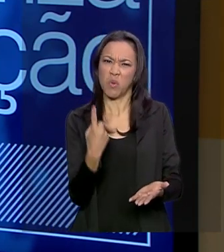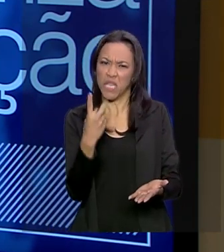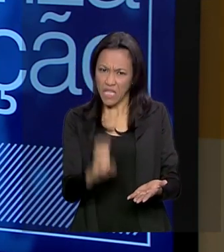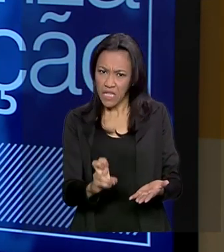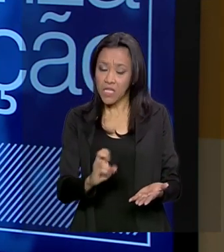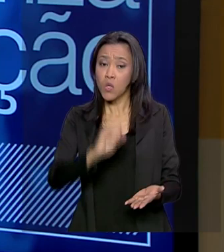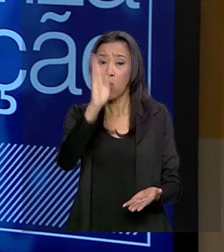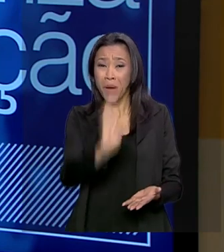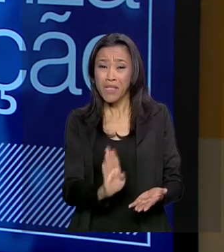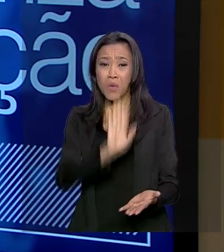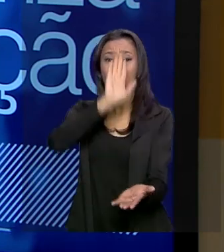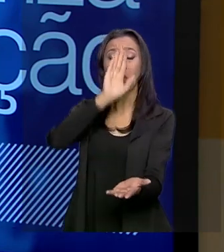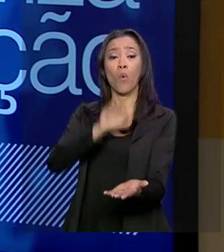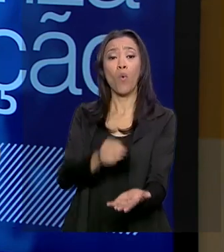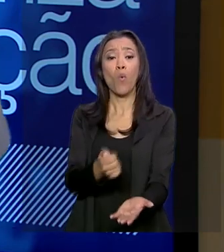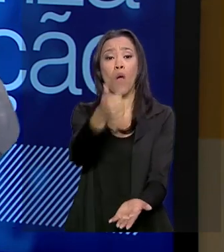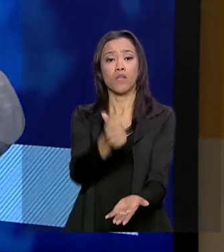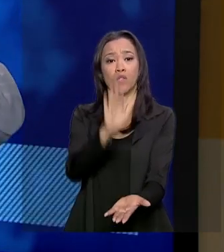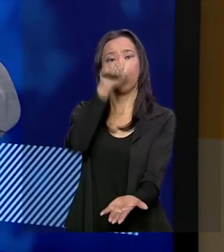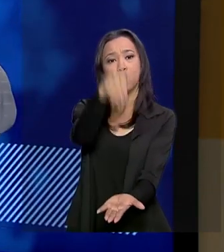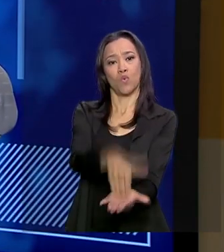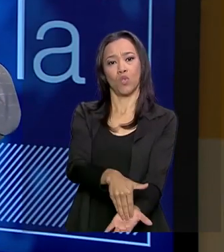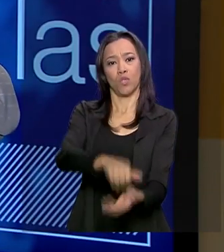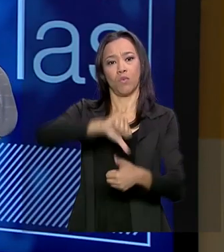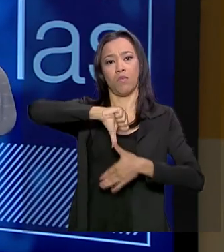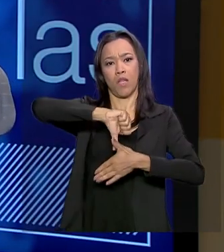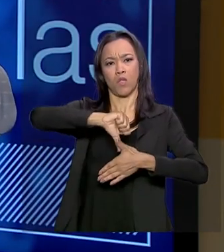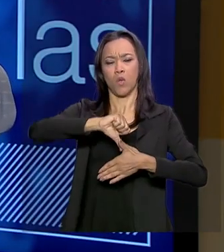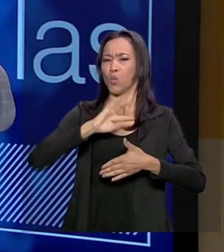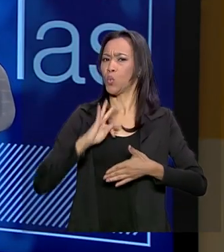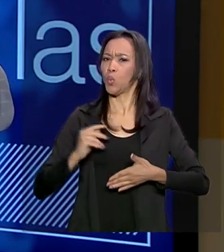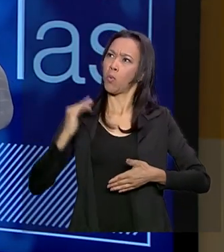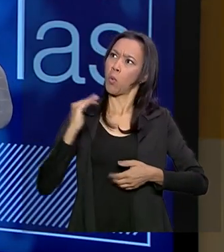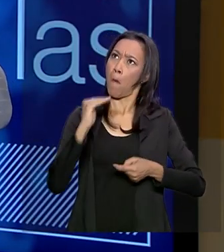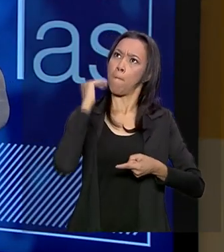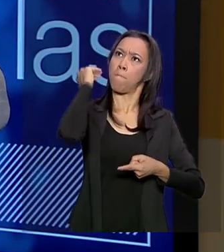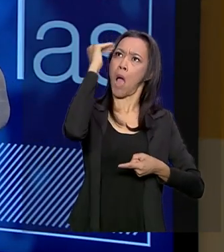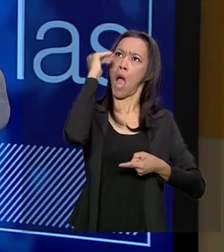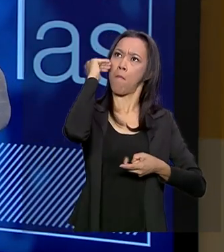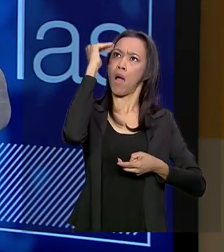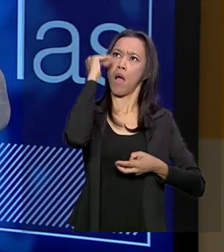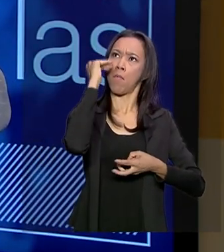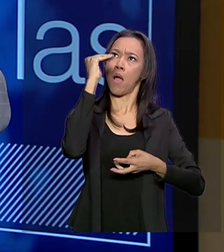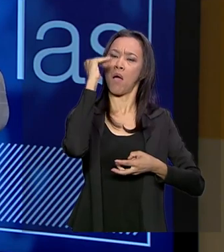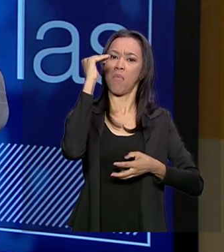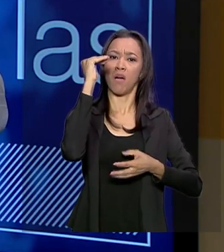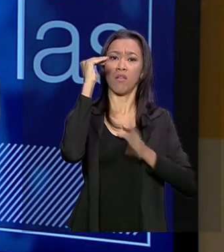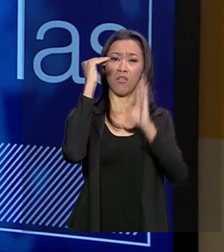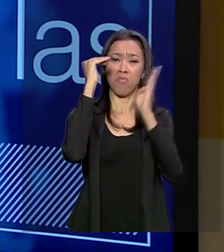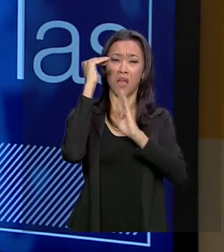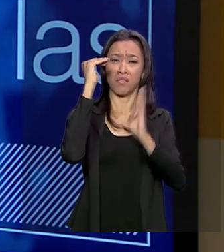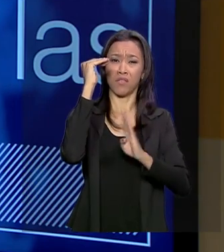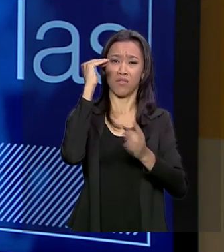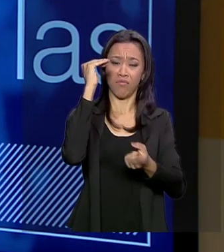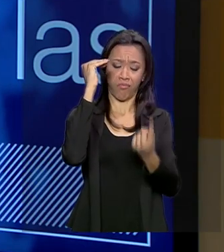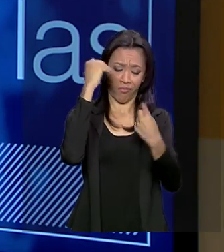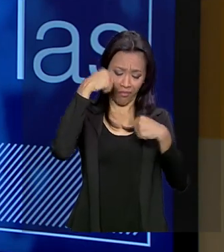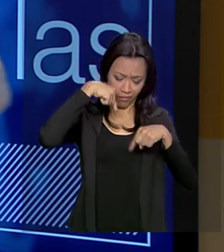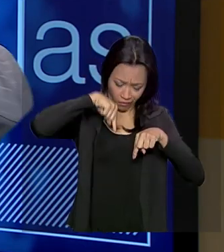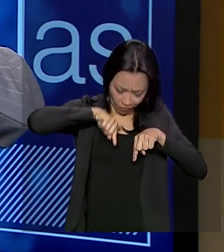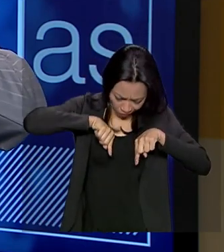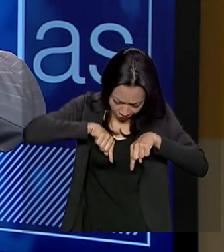penúltimo na América do Sul. Estava assim, todo mundo lá em cima, o Brasil coladinho com o Peru.